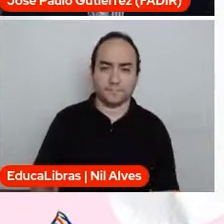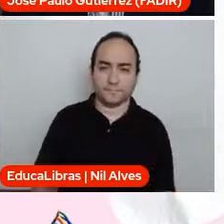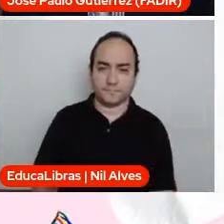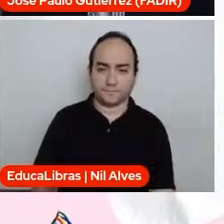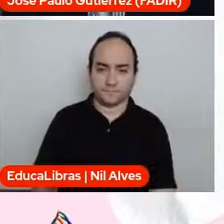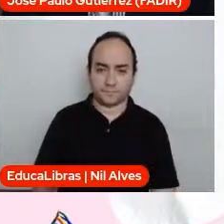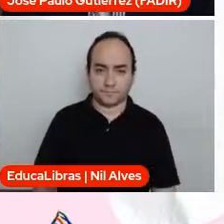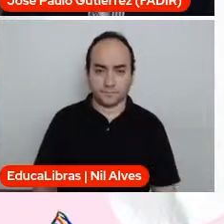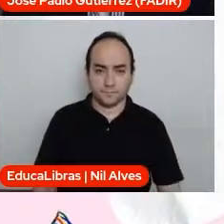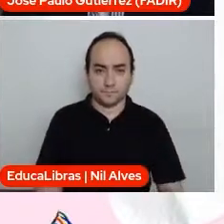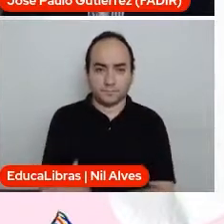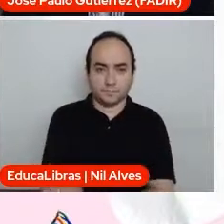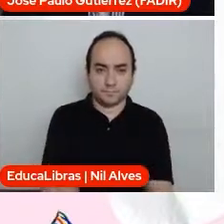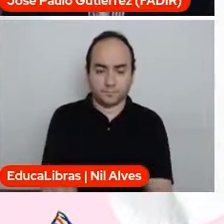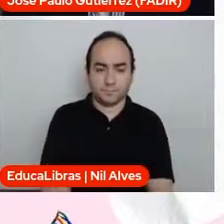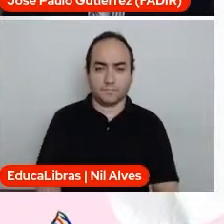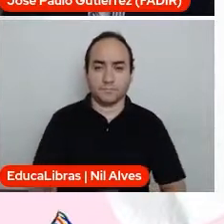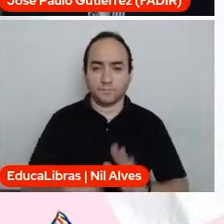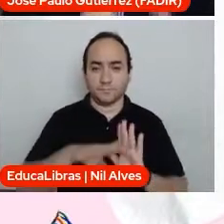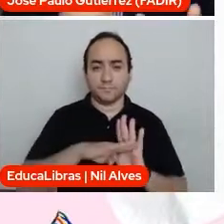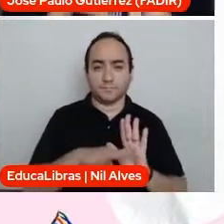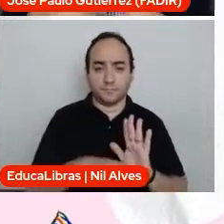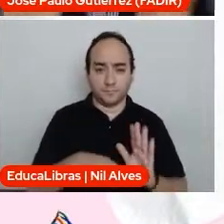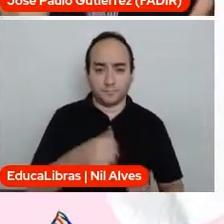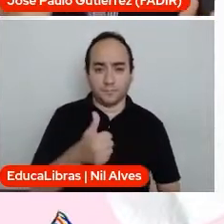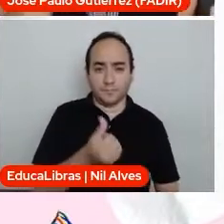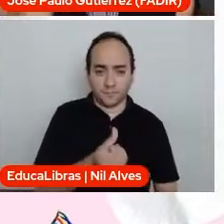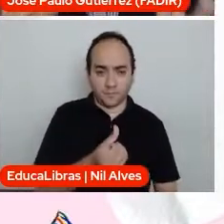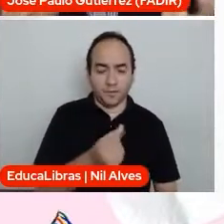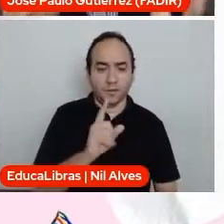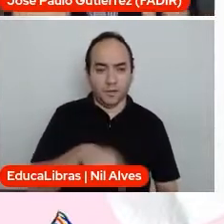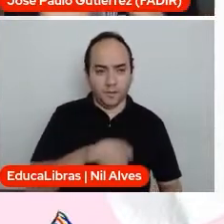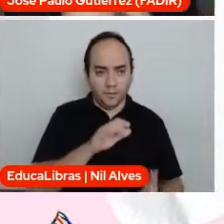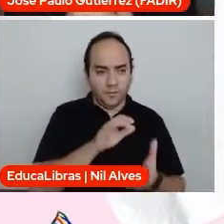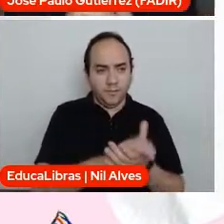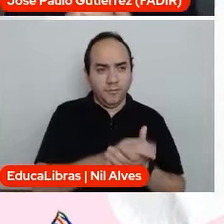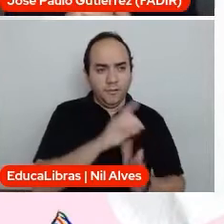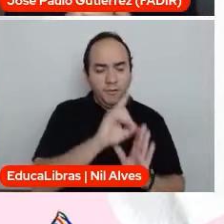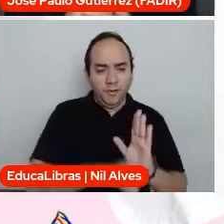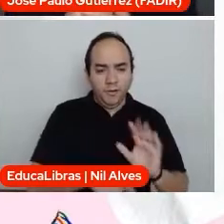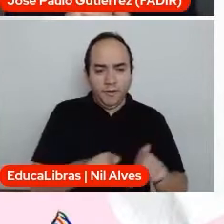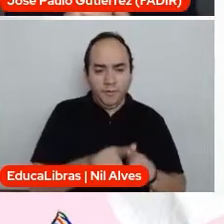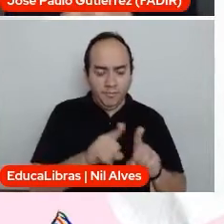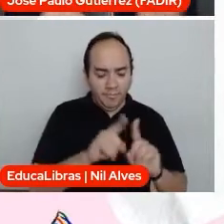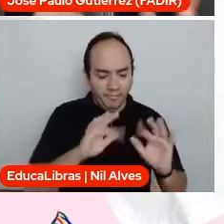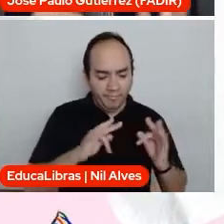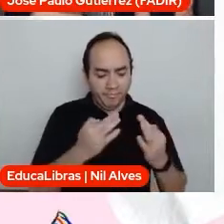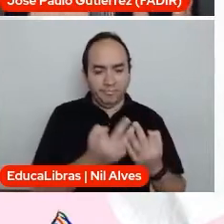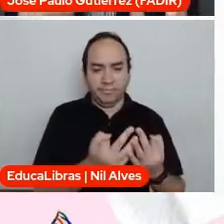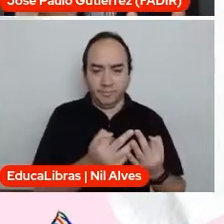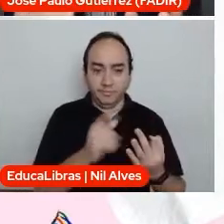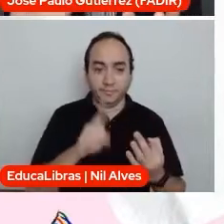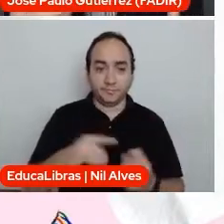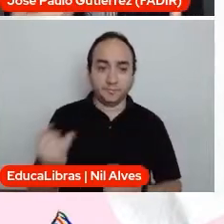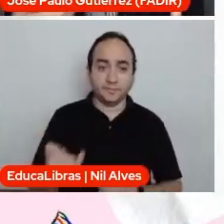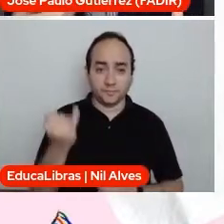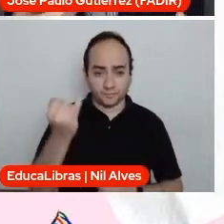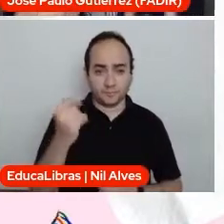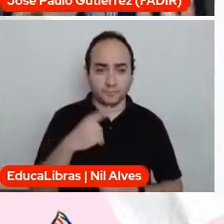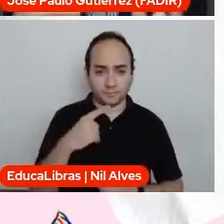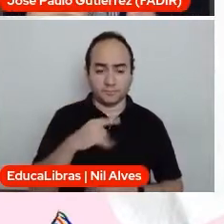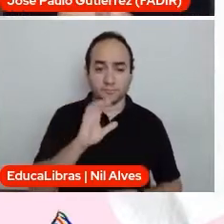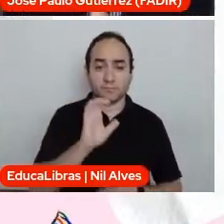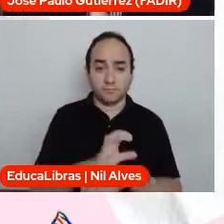número 16, direito ao casamento, direito à família, mas uma coisa muito importante, o Estado protege a